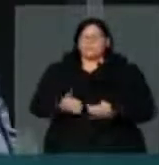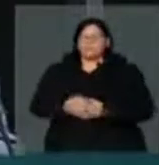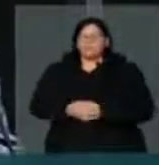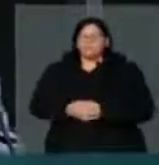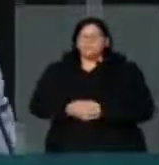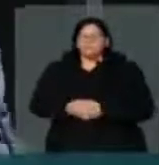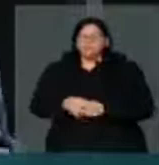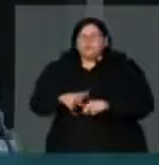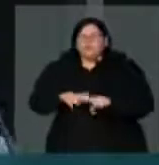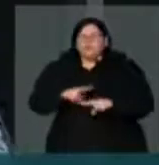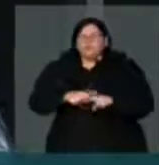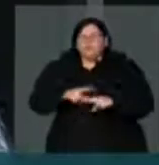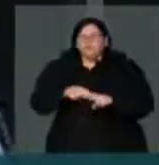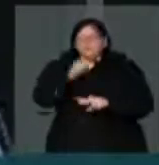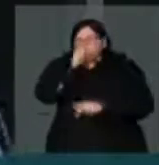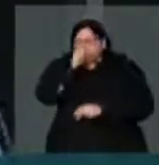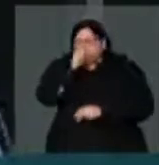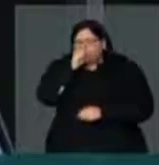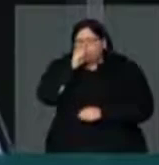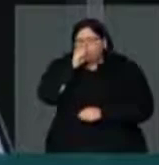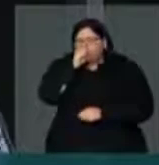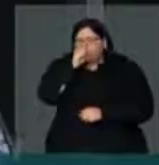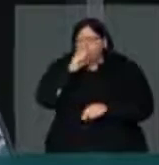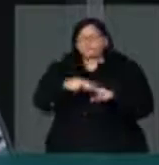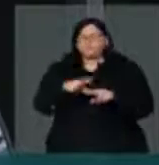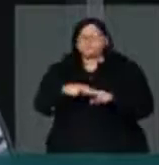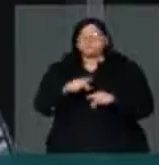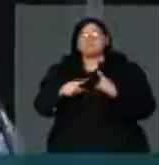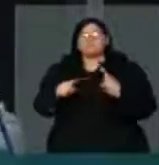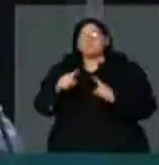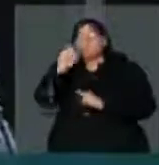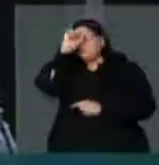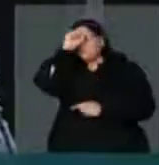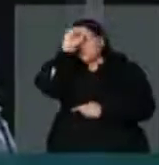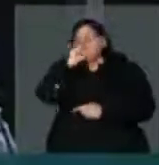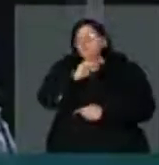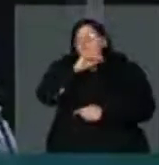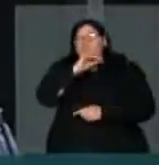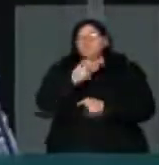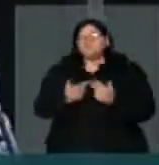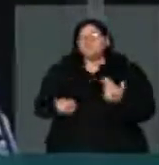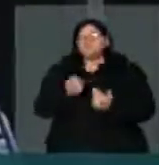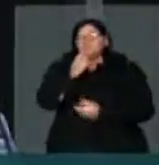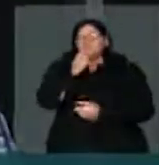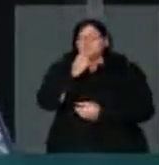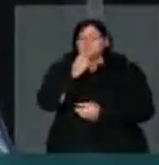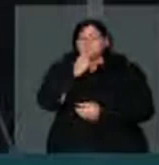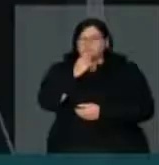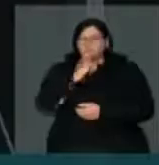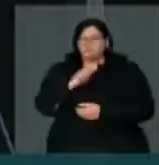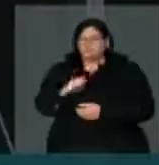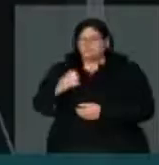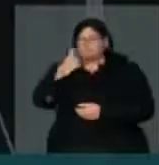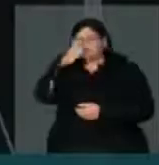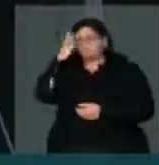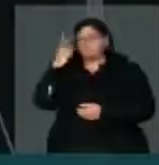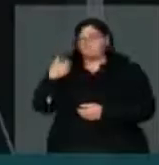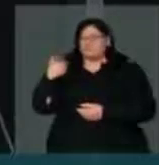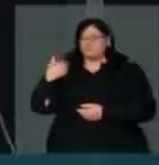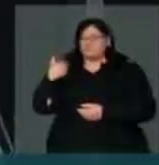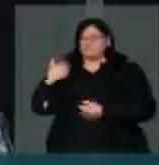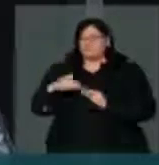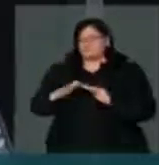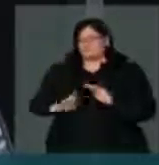reincidem em mais de 70% dos casos quando de lá saem. Os menores, quando as crianças e adolescentes, quando